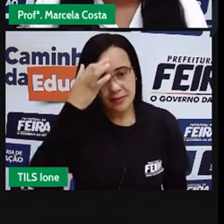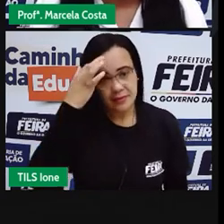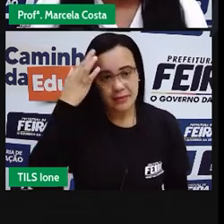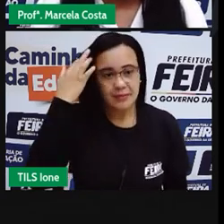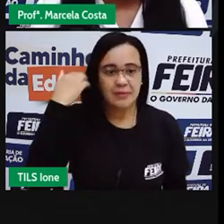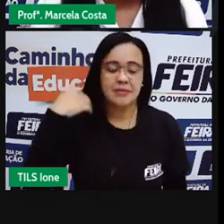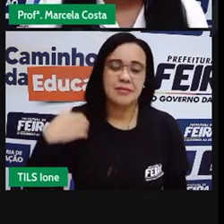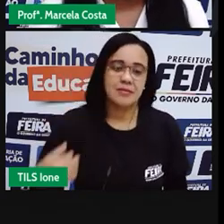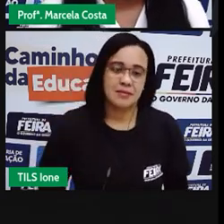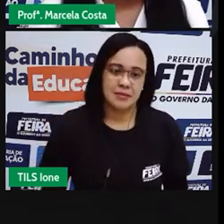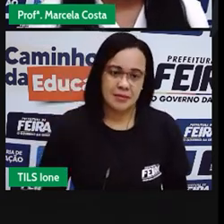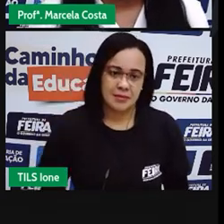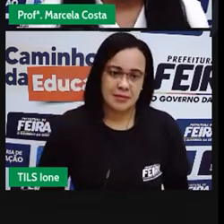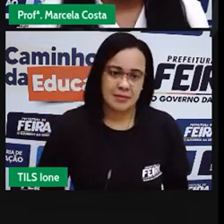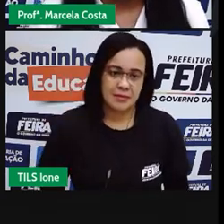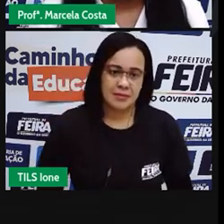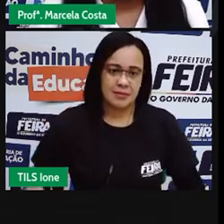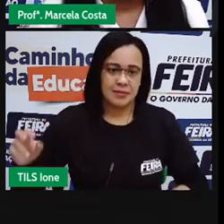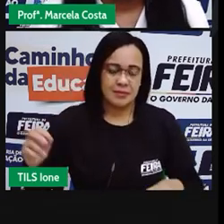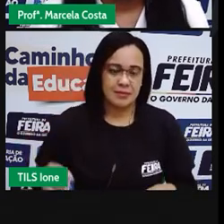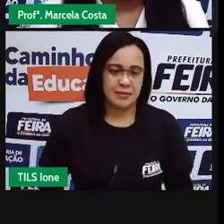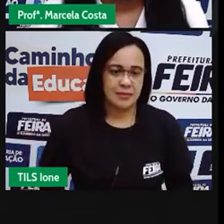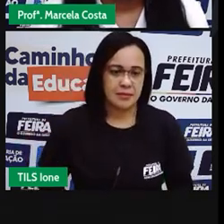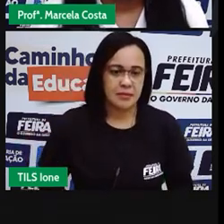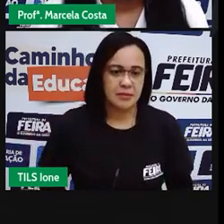coisas que o prendiam.